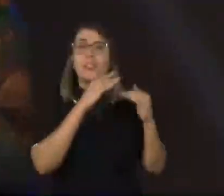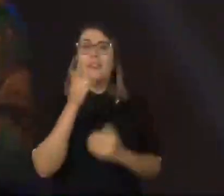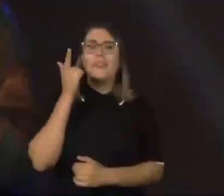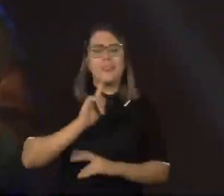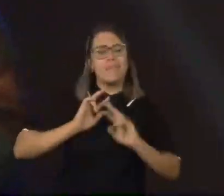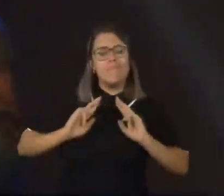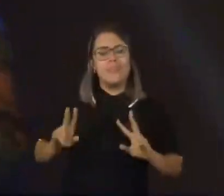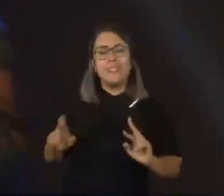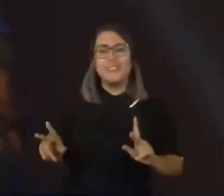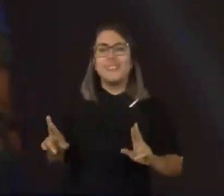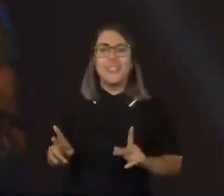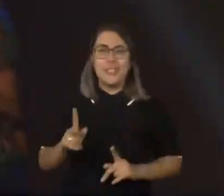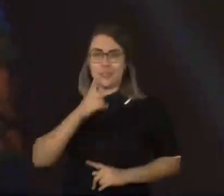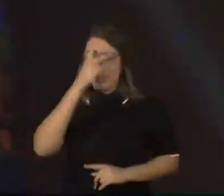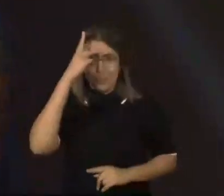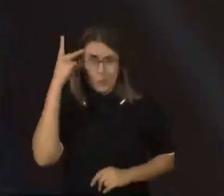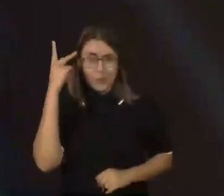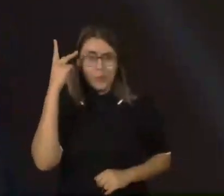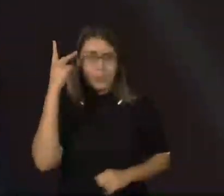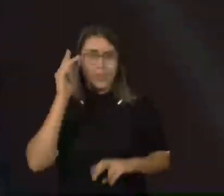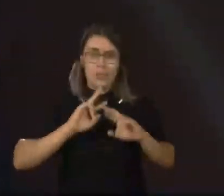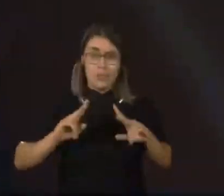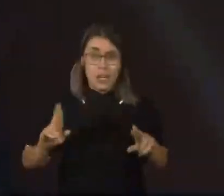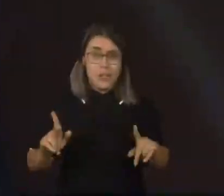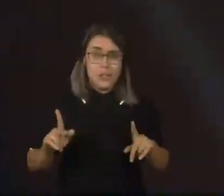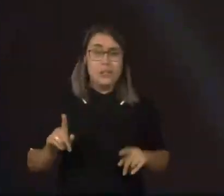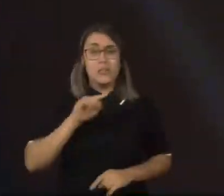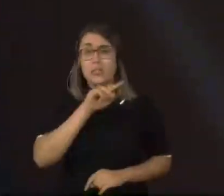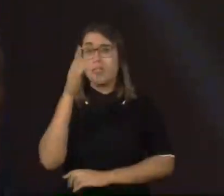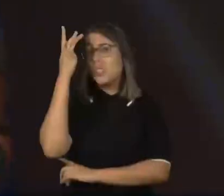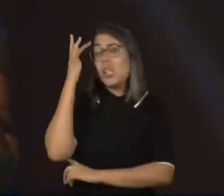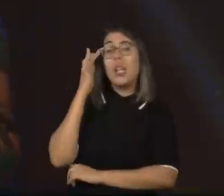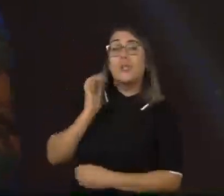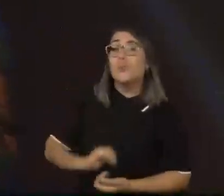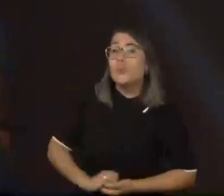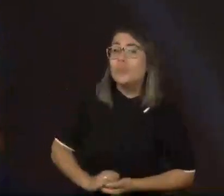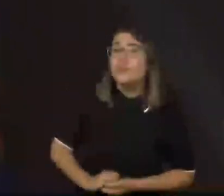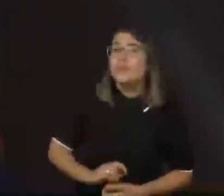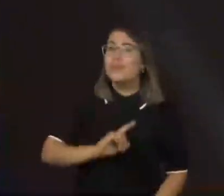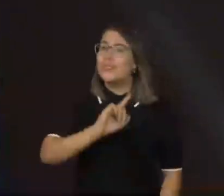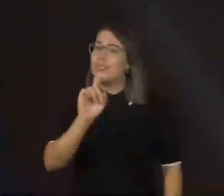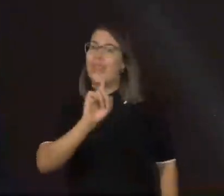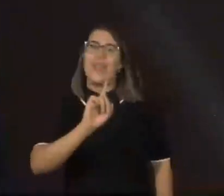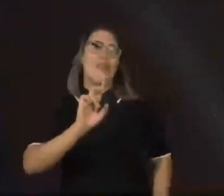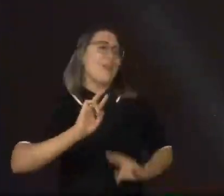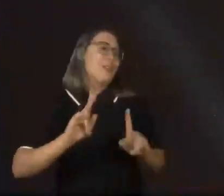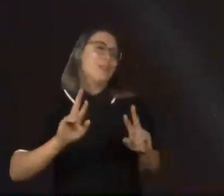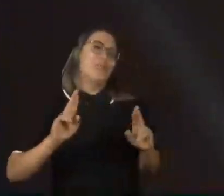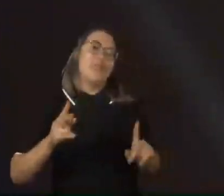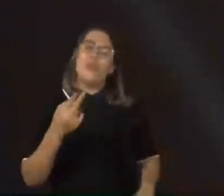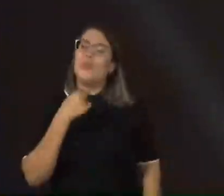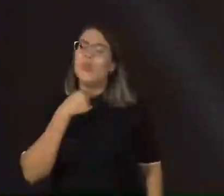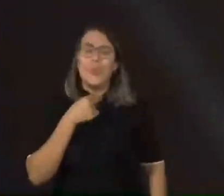é diferente para as pessoas, para as crianças com deficiência? O que vocês acham? Eu acho que não, não